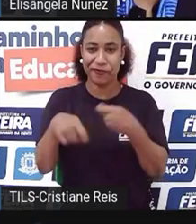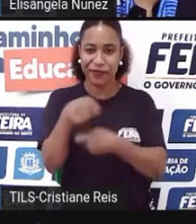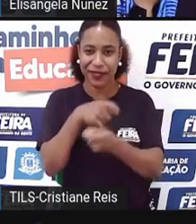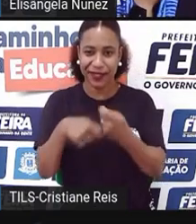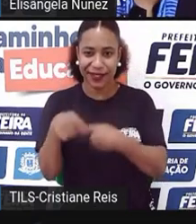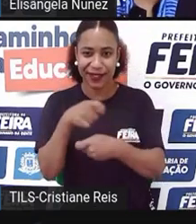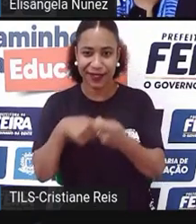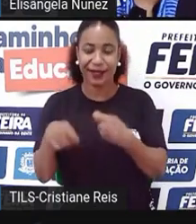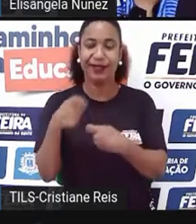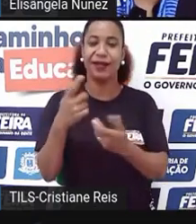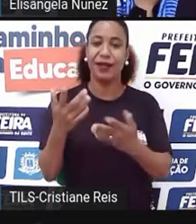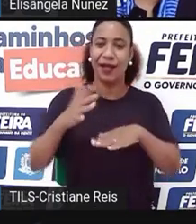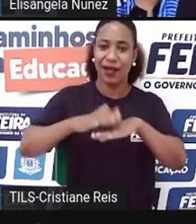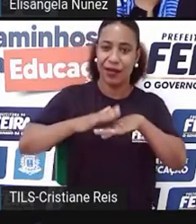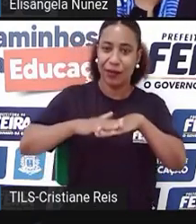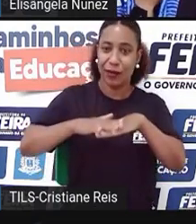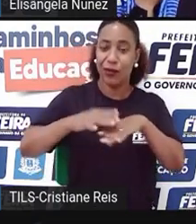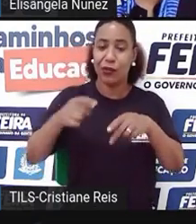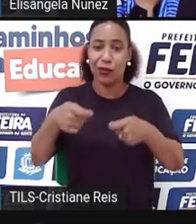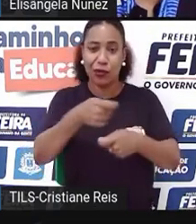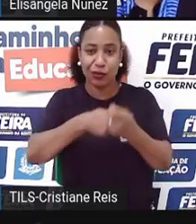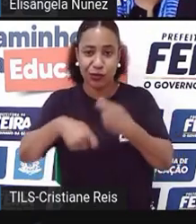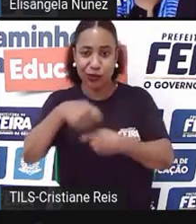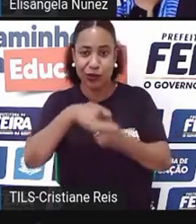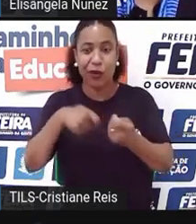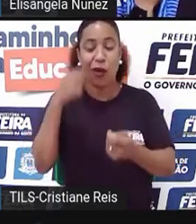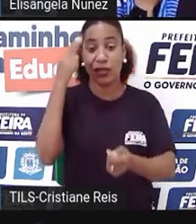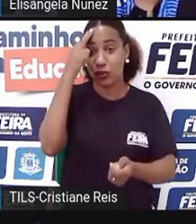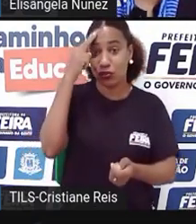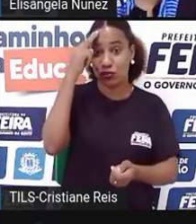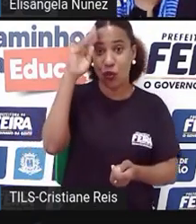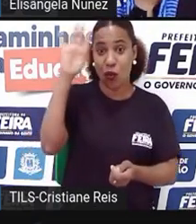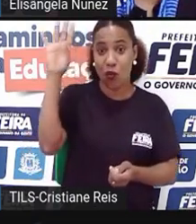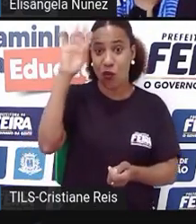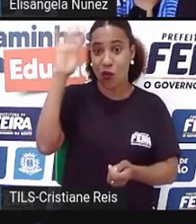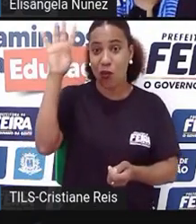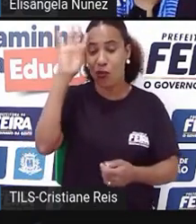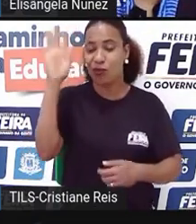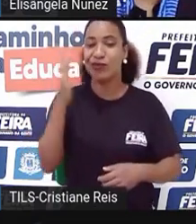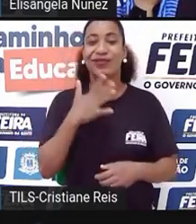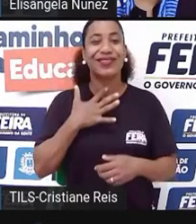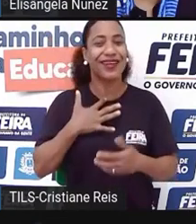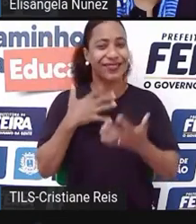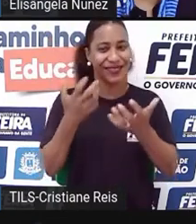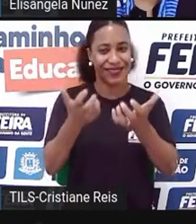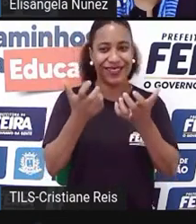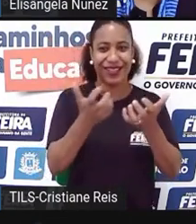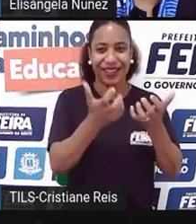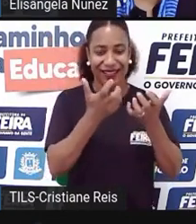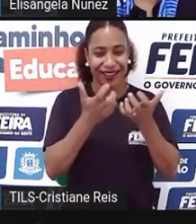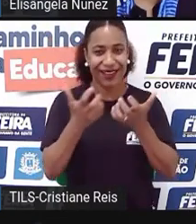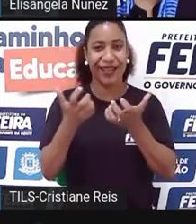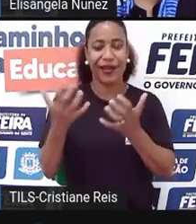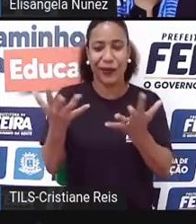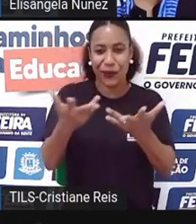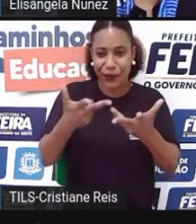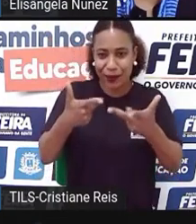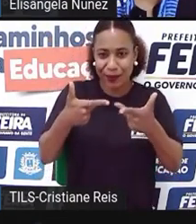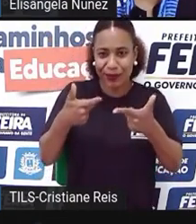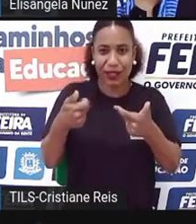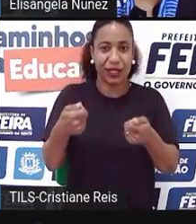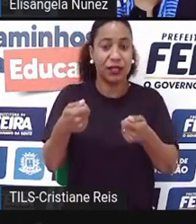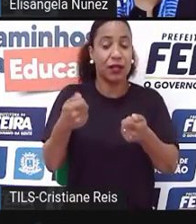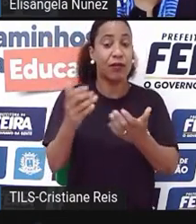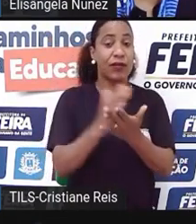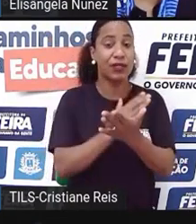começam um negócio por um sonho, por uma aptidão em fazer algo, né? Mas, para muita gente, foi